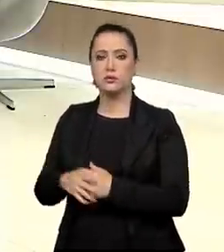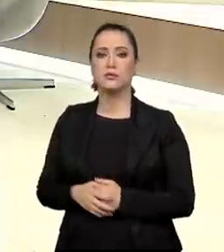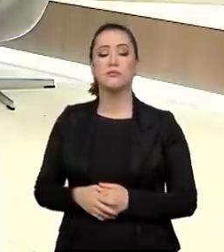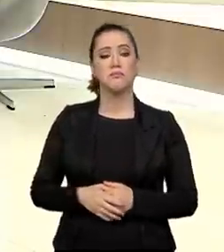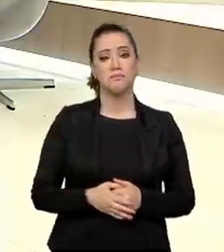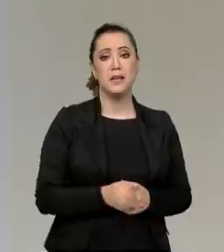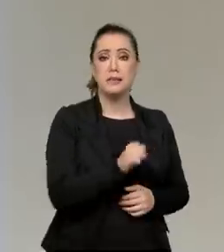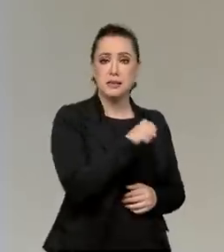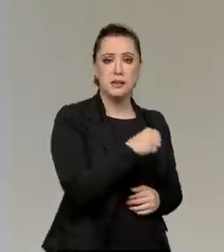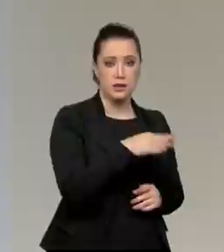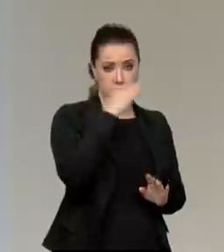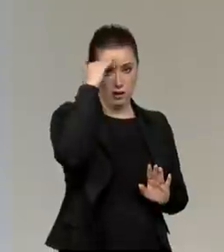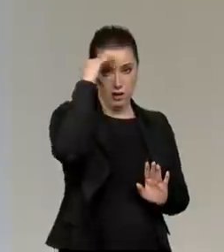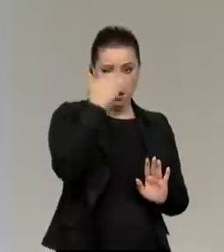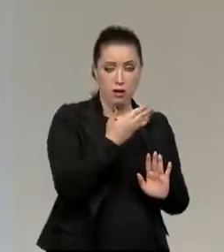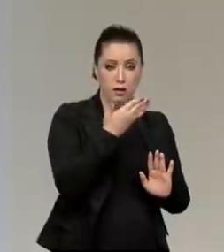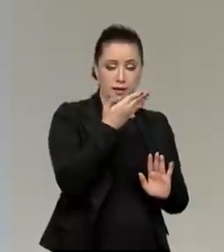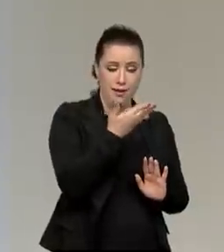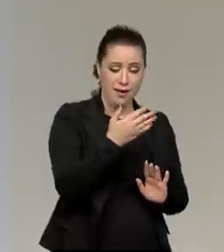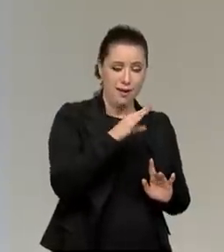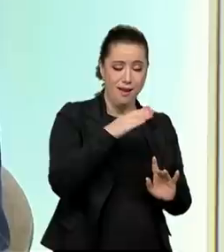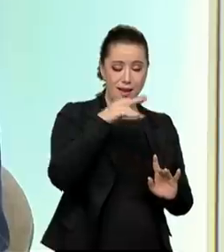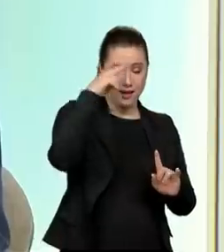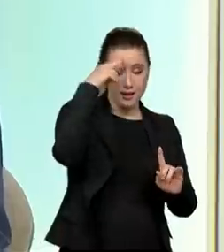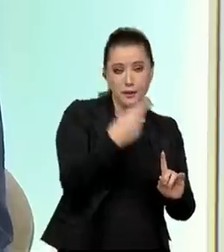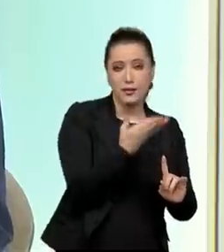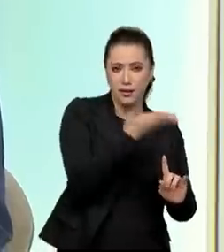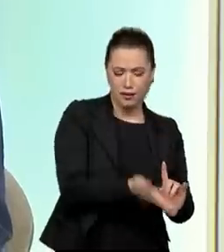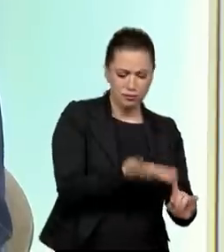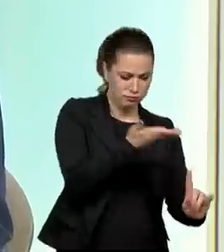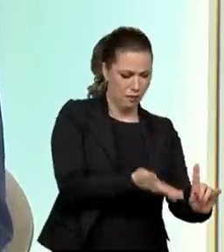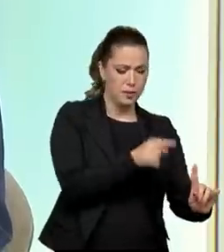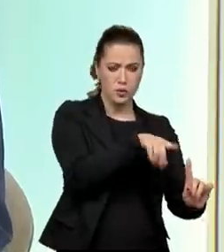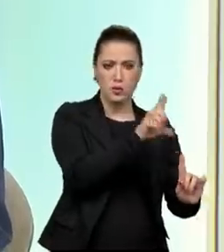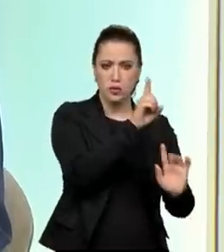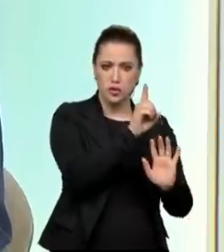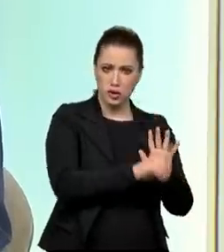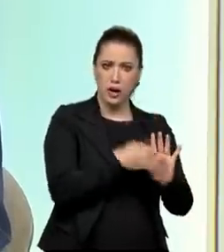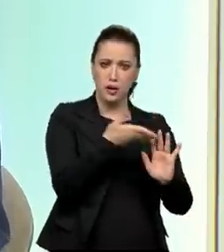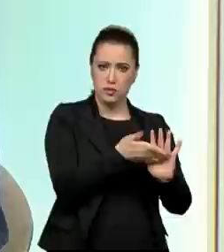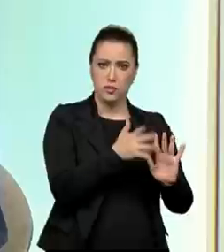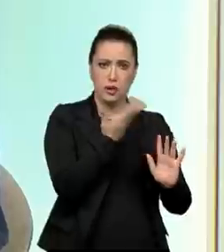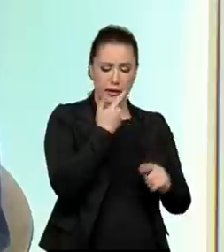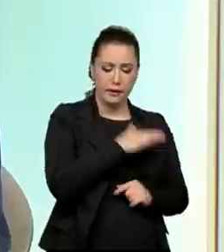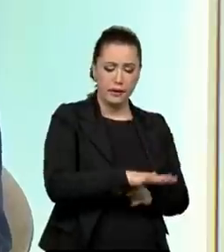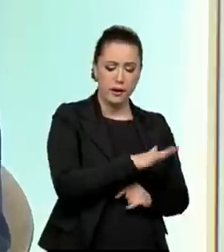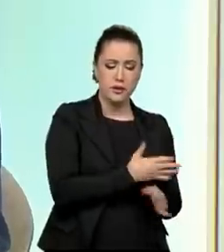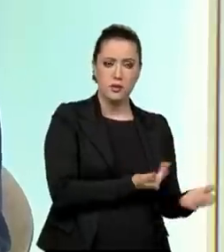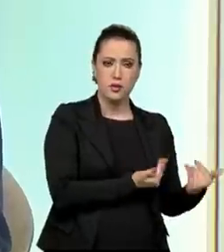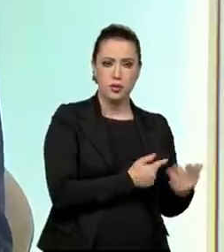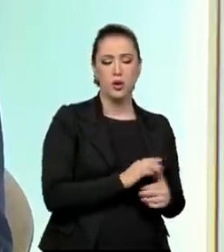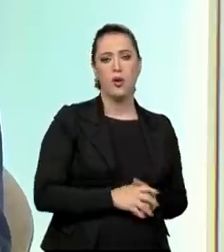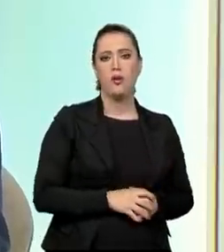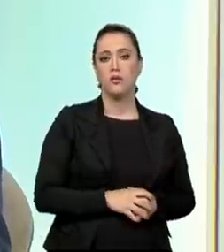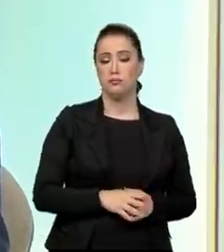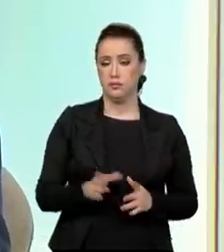ideia da criança e do adolescente como sujeito de direitos. É uma maneira de inibir o violador de direito. Ele vai ter que pensar um pouquinho mais antes de